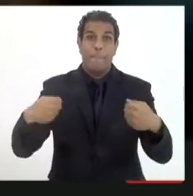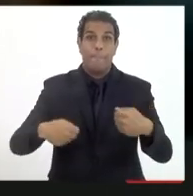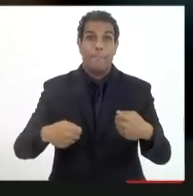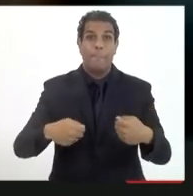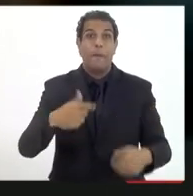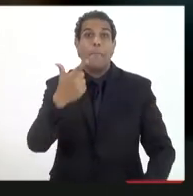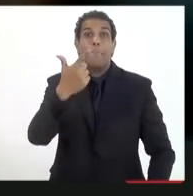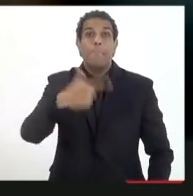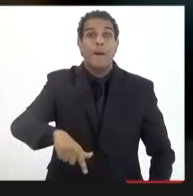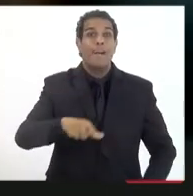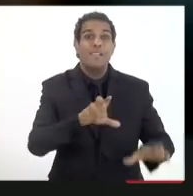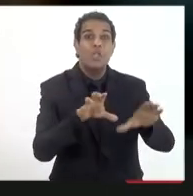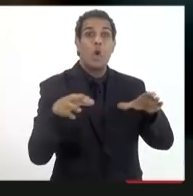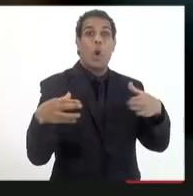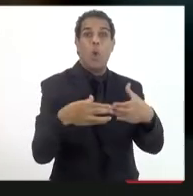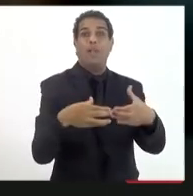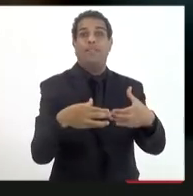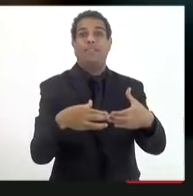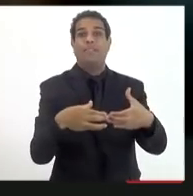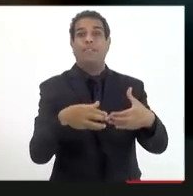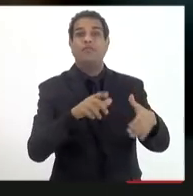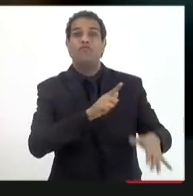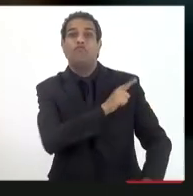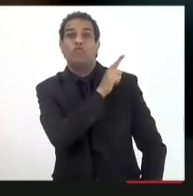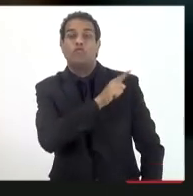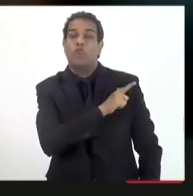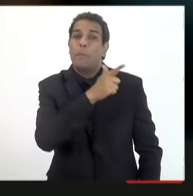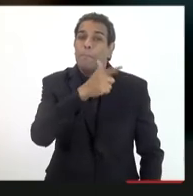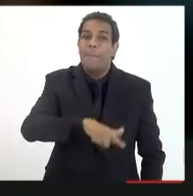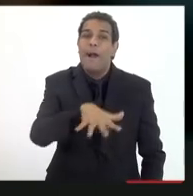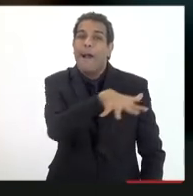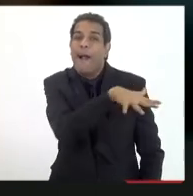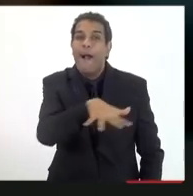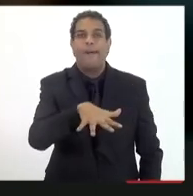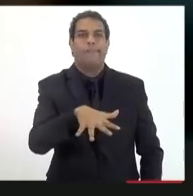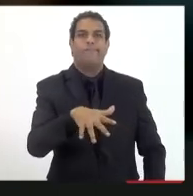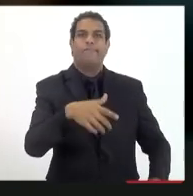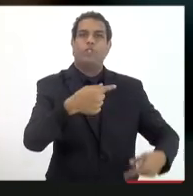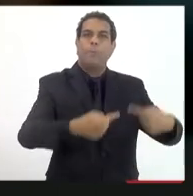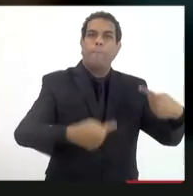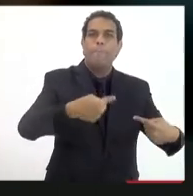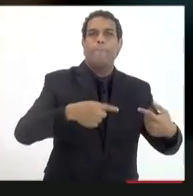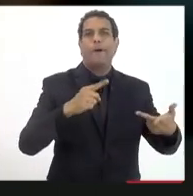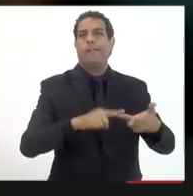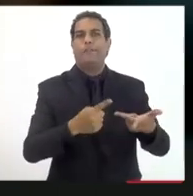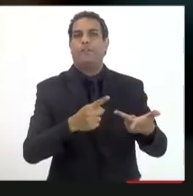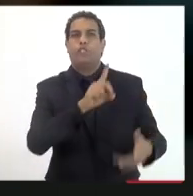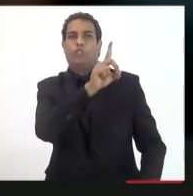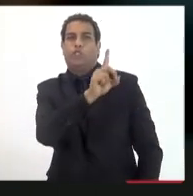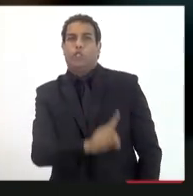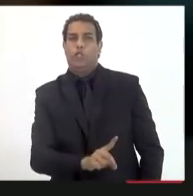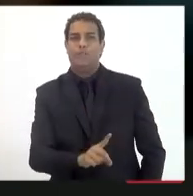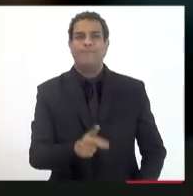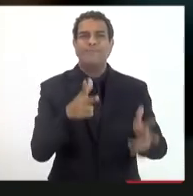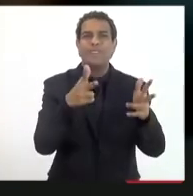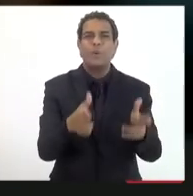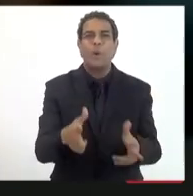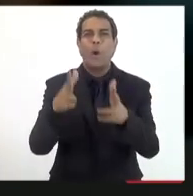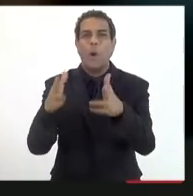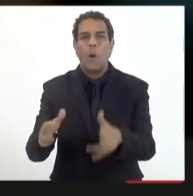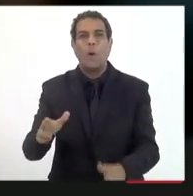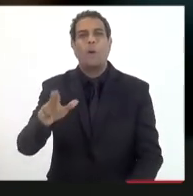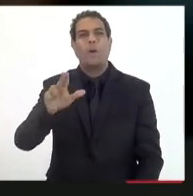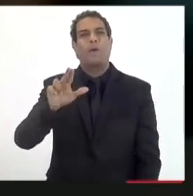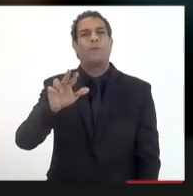conselho para além do conselho gestor presidente um conselho de governança um conselho diretor como do FNDCT